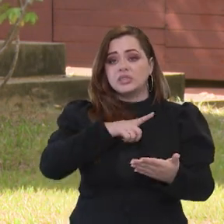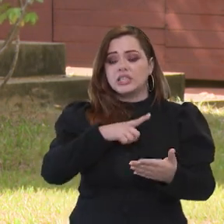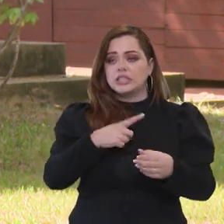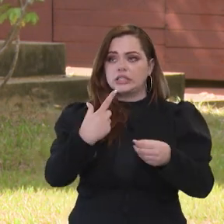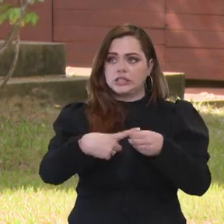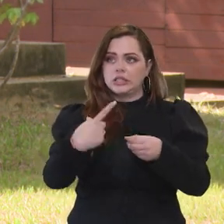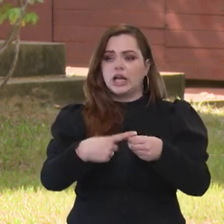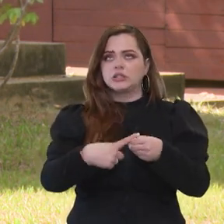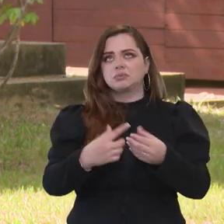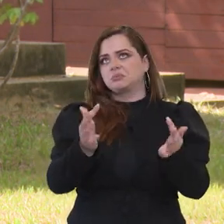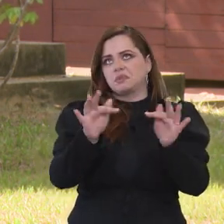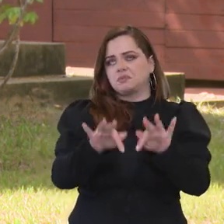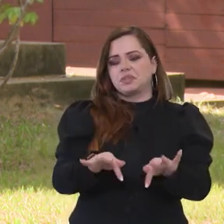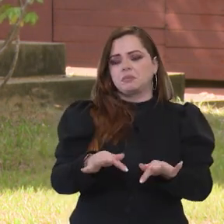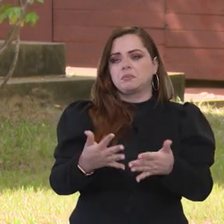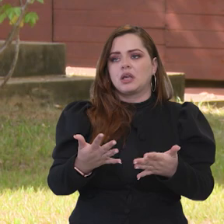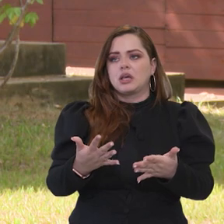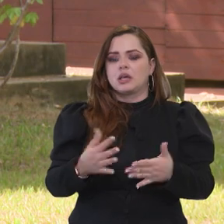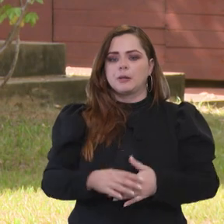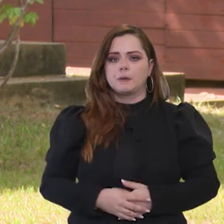em cidades que estão